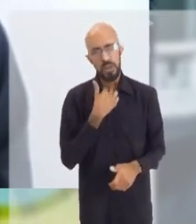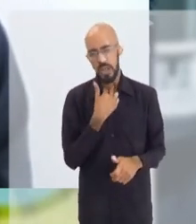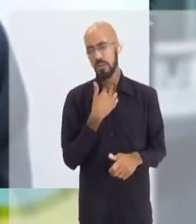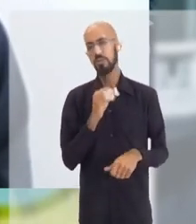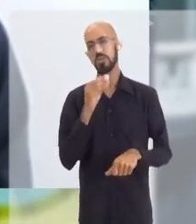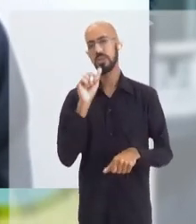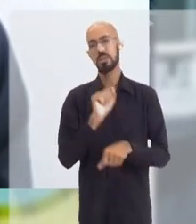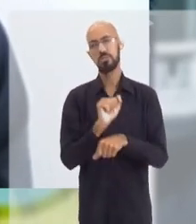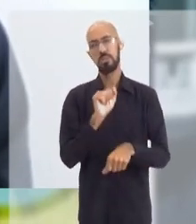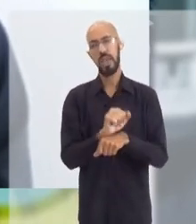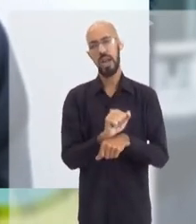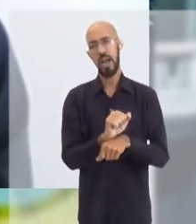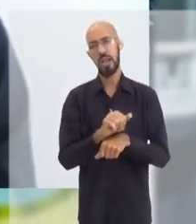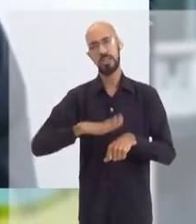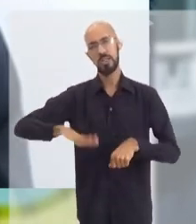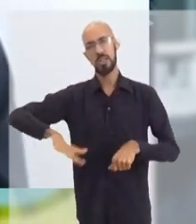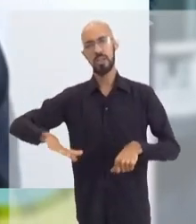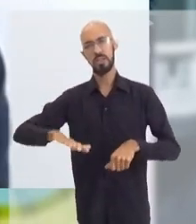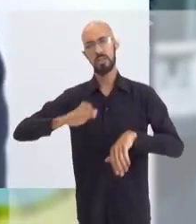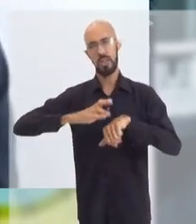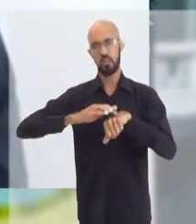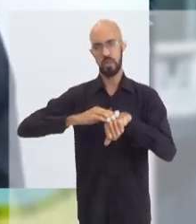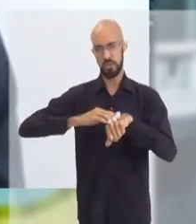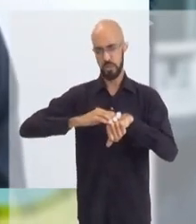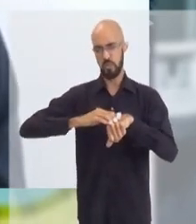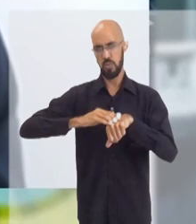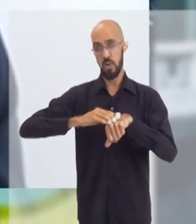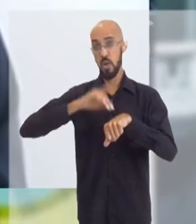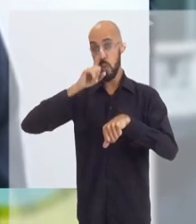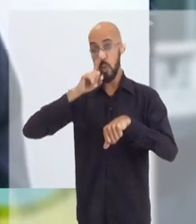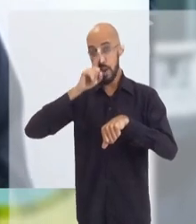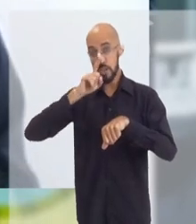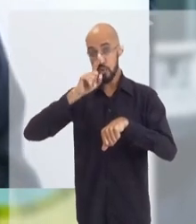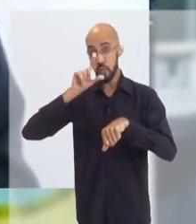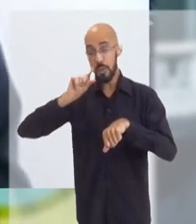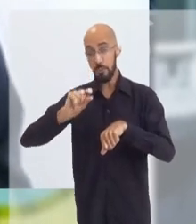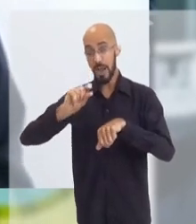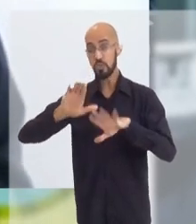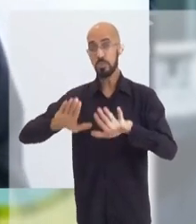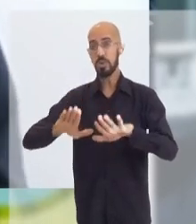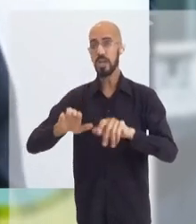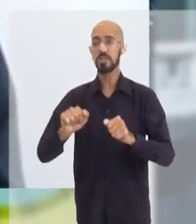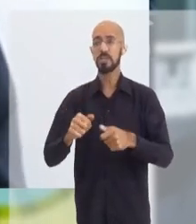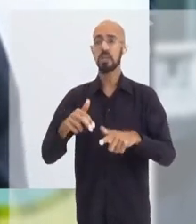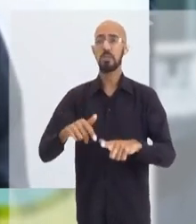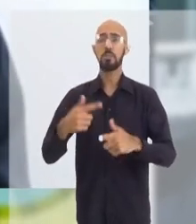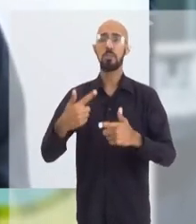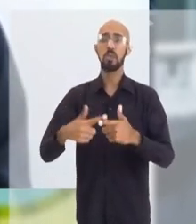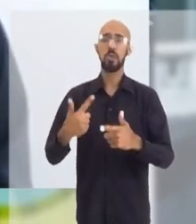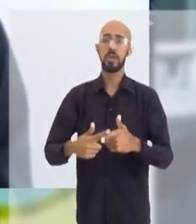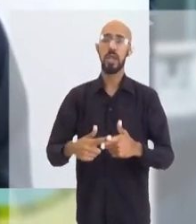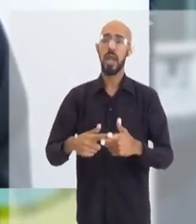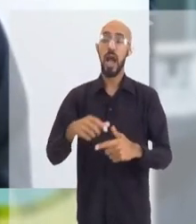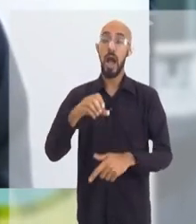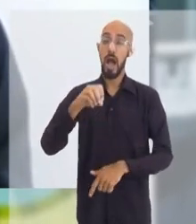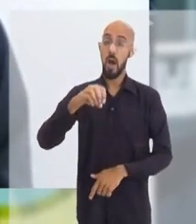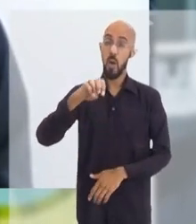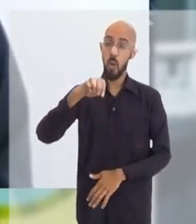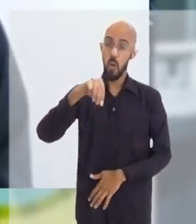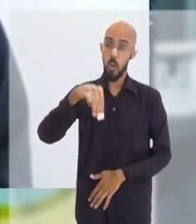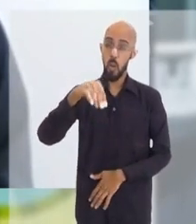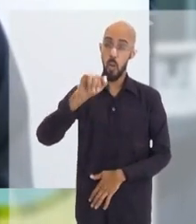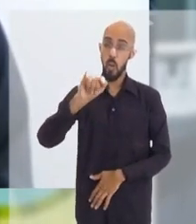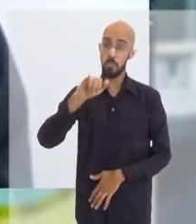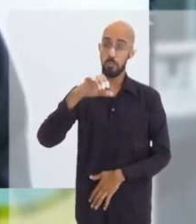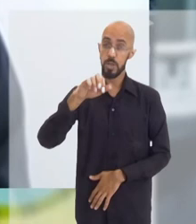deixar nossas crianças ficaram doentes. O risco de formas graves é pequeno, mas quando nós temos muitos casos, como agora vamos ter com a